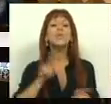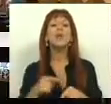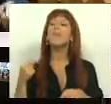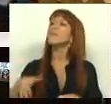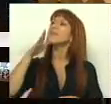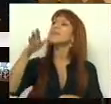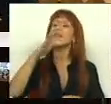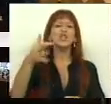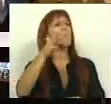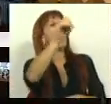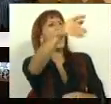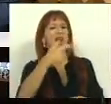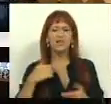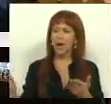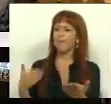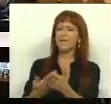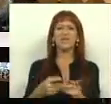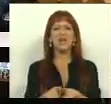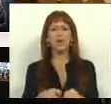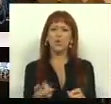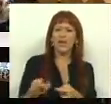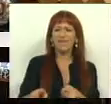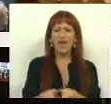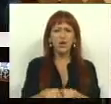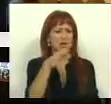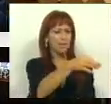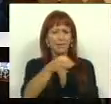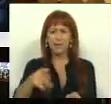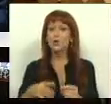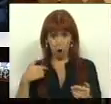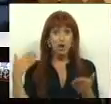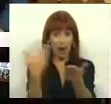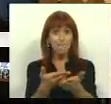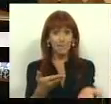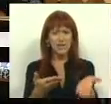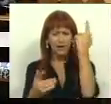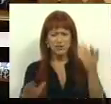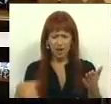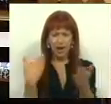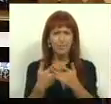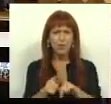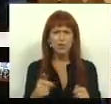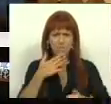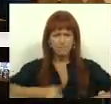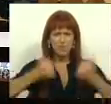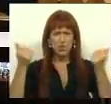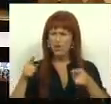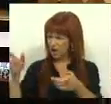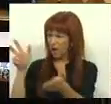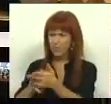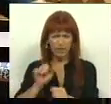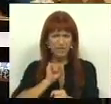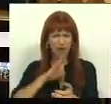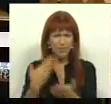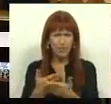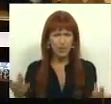andaram a dizer o Partido Socialista que apresenta essa dita taxa sobre as PPPs. Apresentámos. Apresentaram alguma melhoria. Aprovaram a